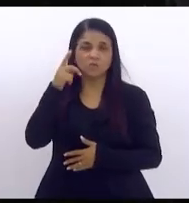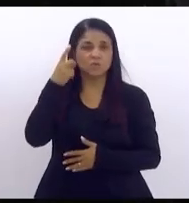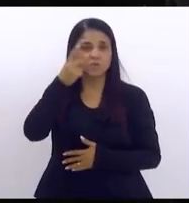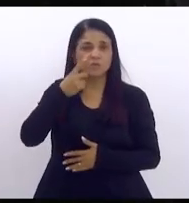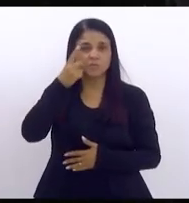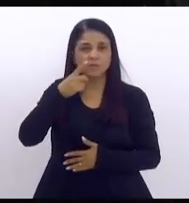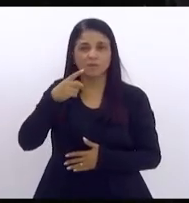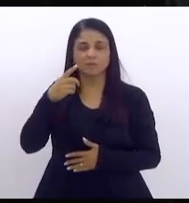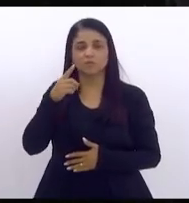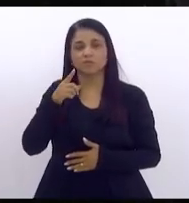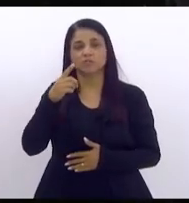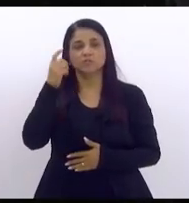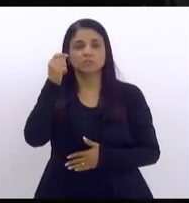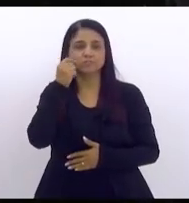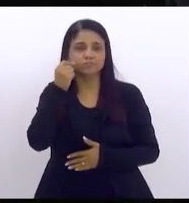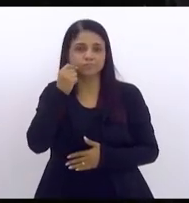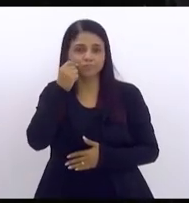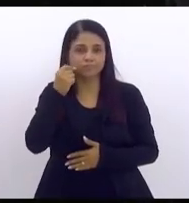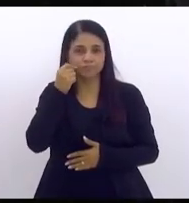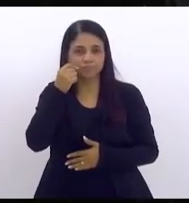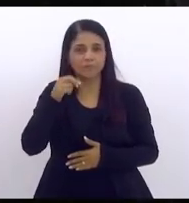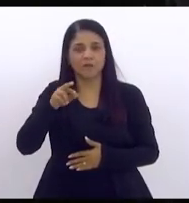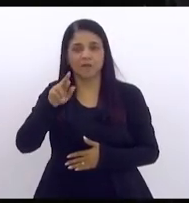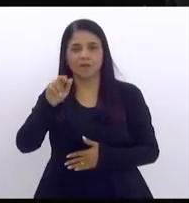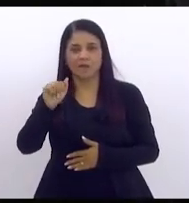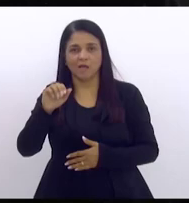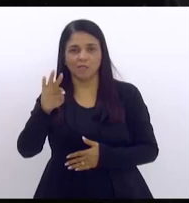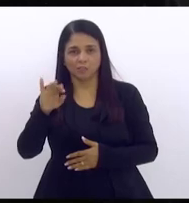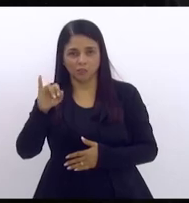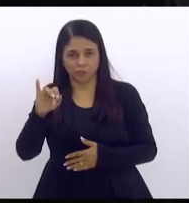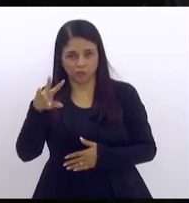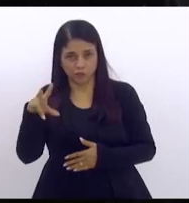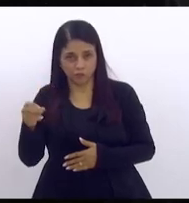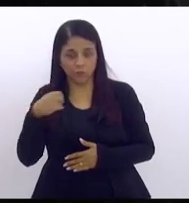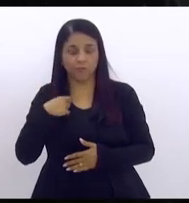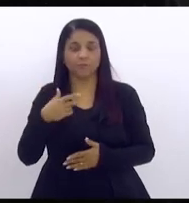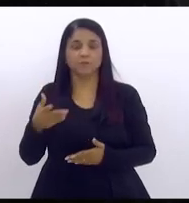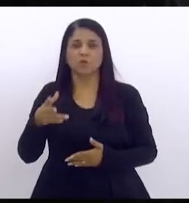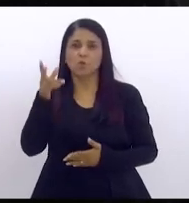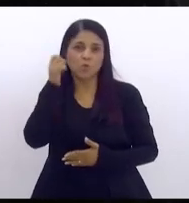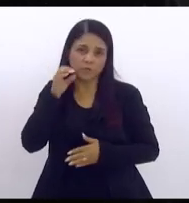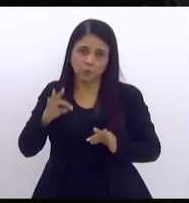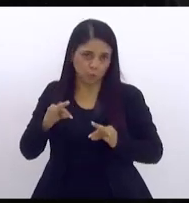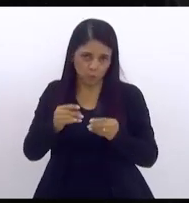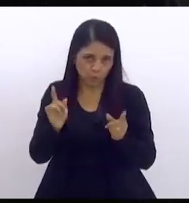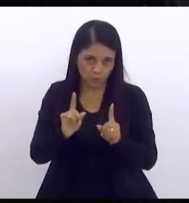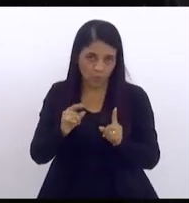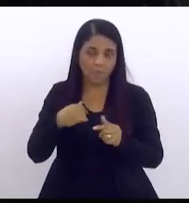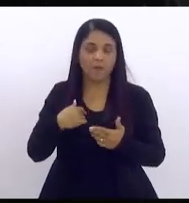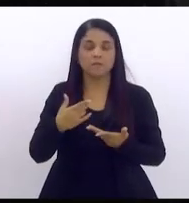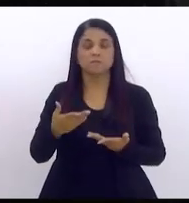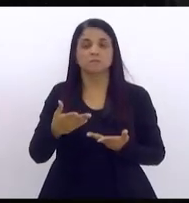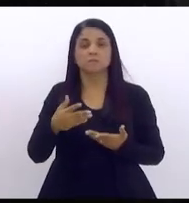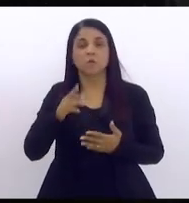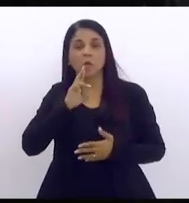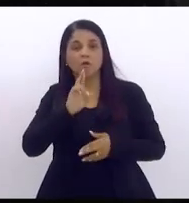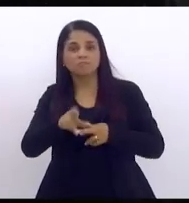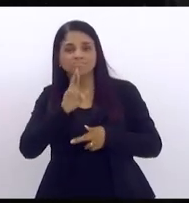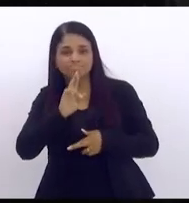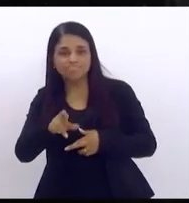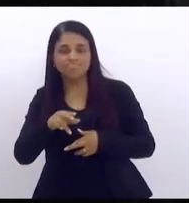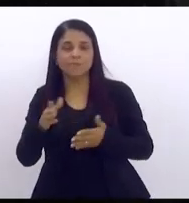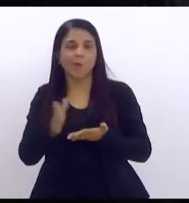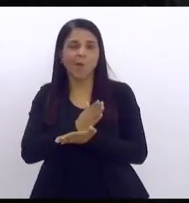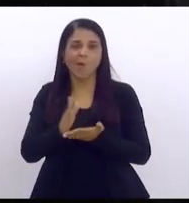Ratinho e disse a ele que eu não vi ouvi tudo que eu cheguei estava no meio da fala que eu iria responder algumas questões